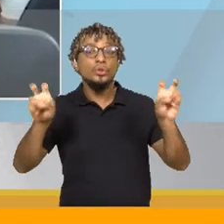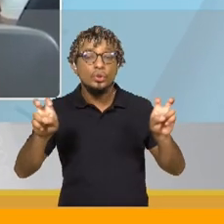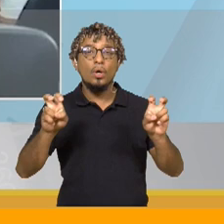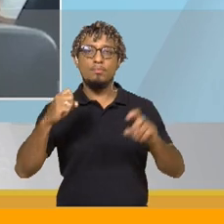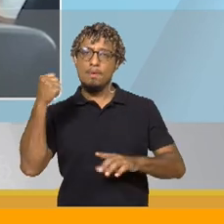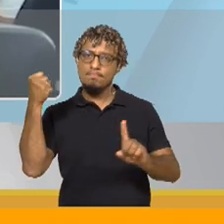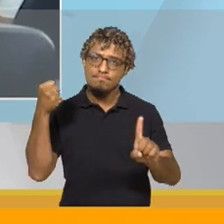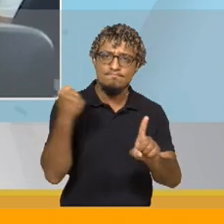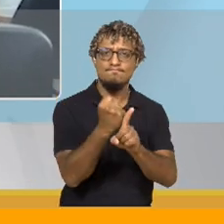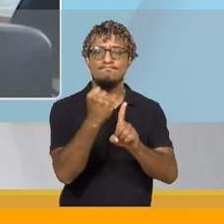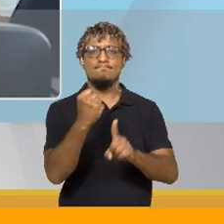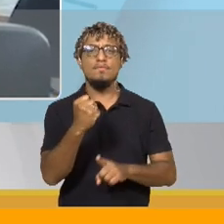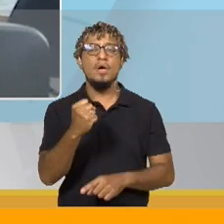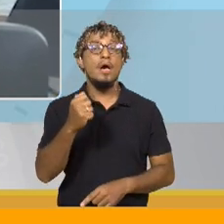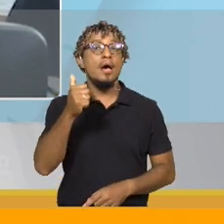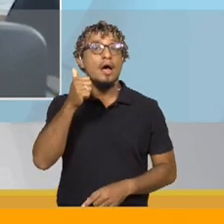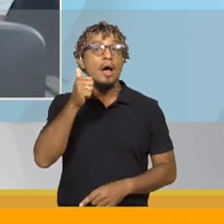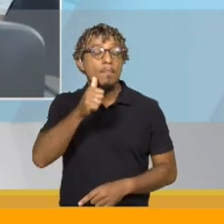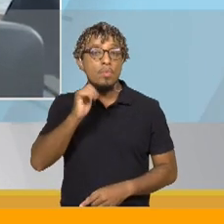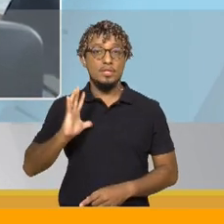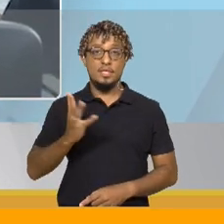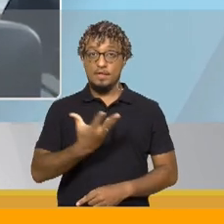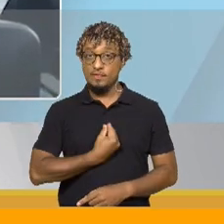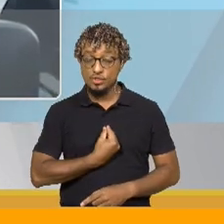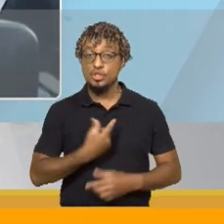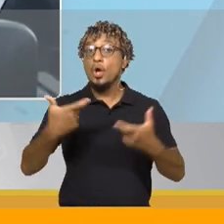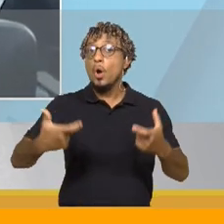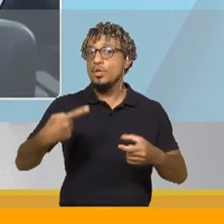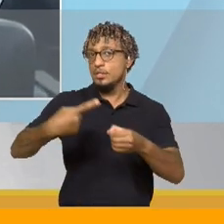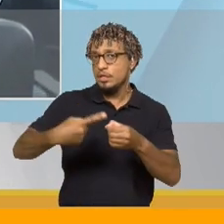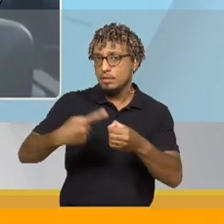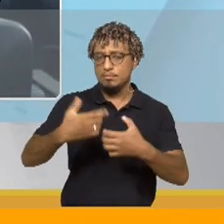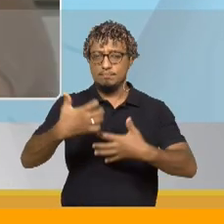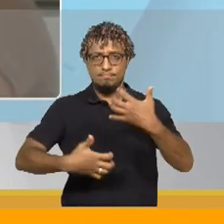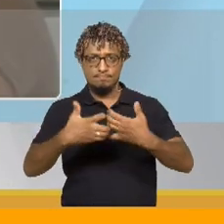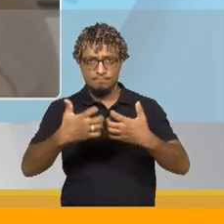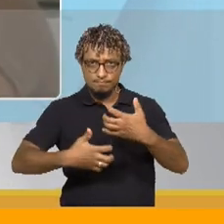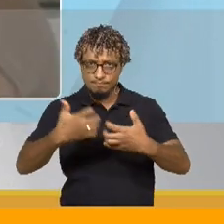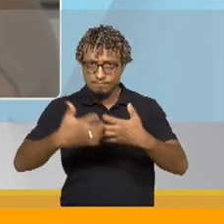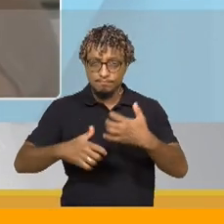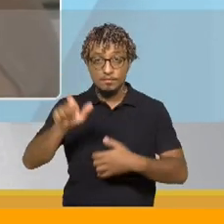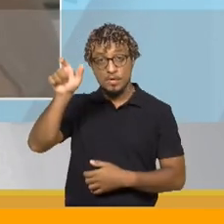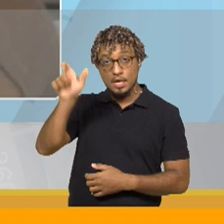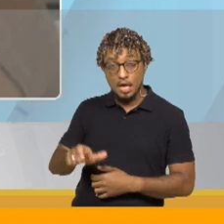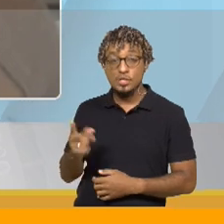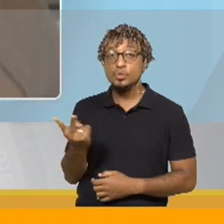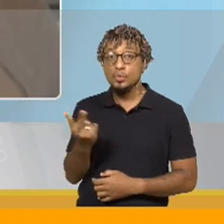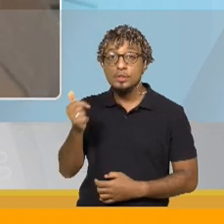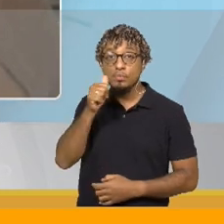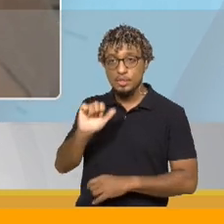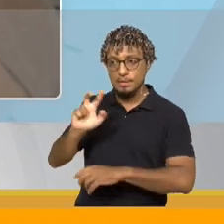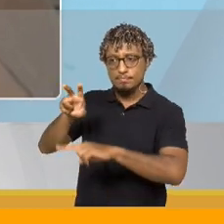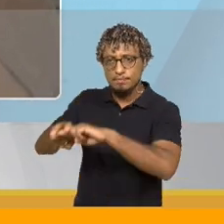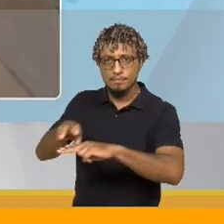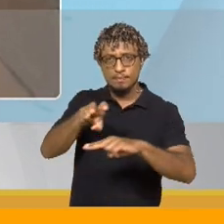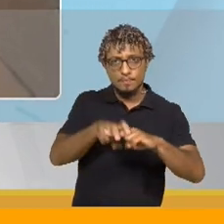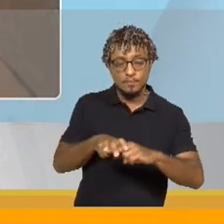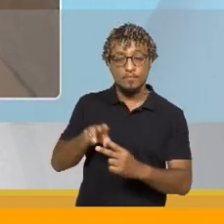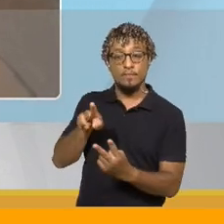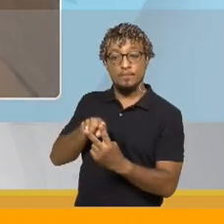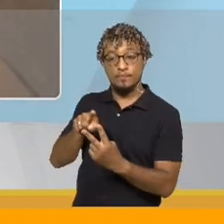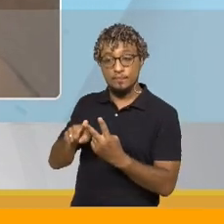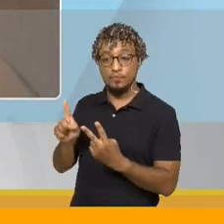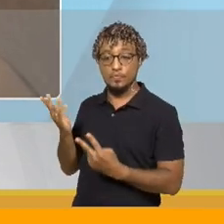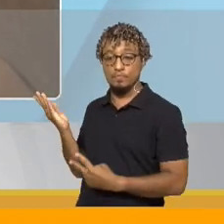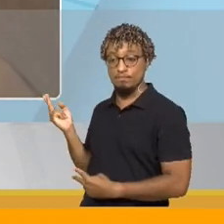travesti Natasha Nascimento, em São Luís Gonzaga, foi dada a sentença das duas mulheres que sentaram no banco dos réus. Arlie Eude de